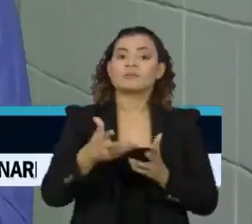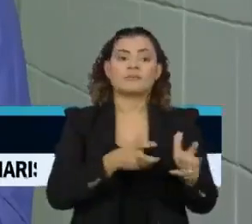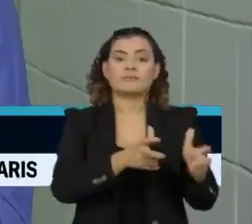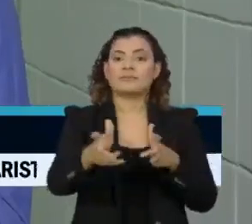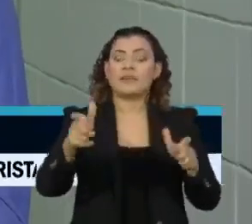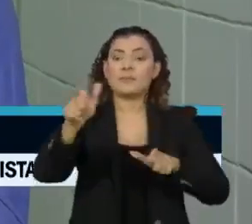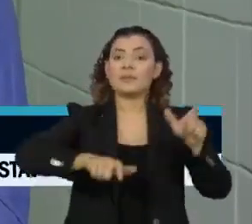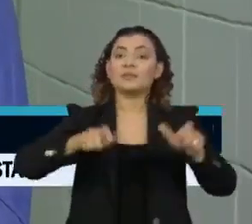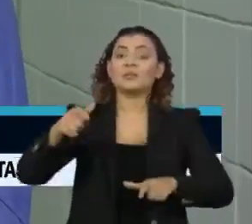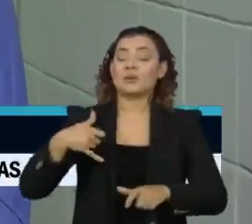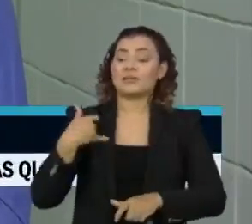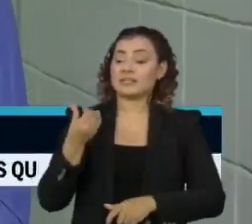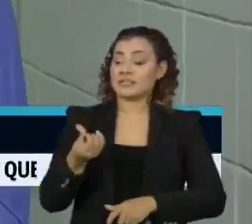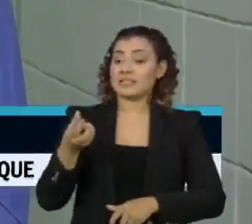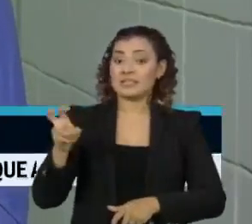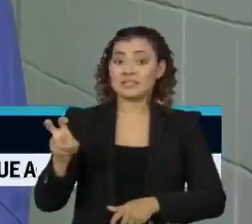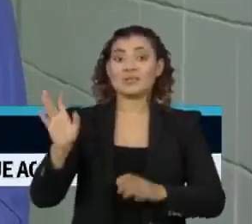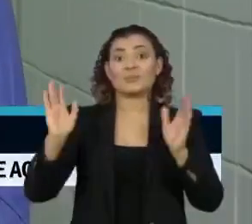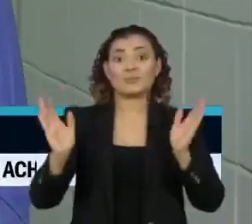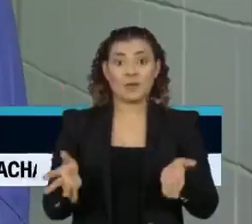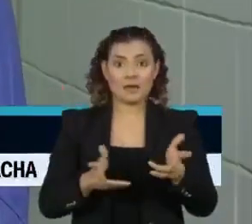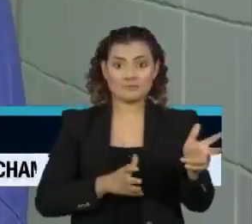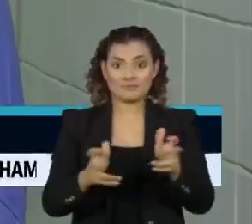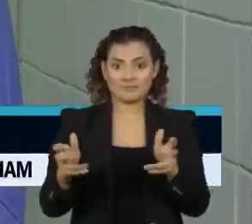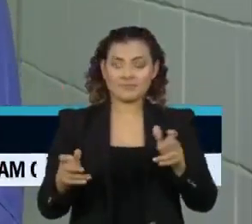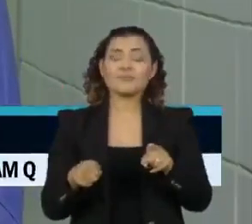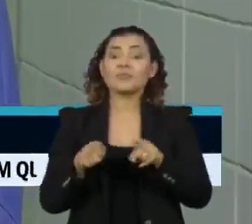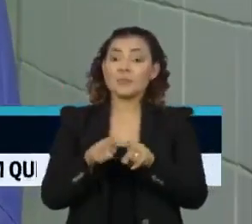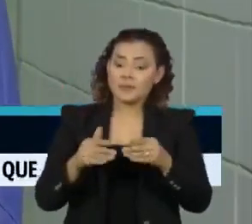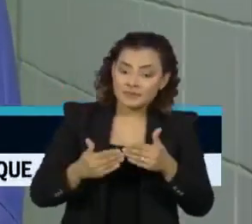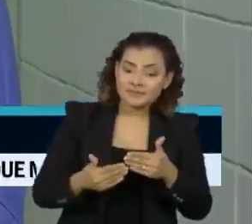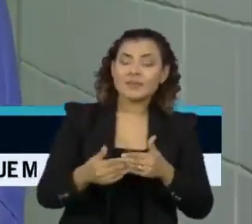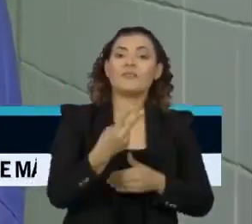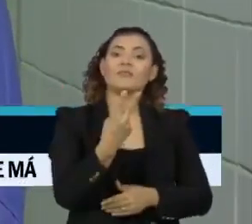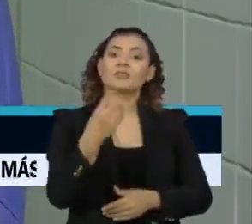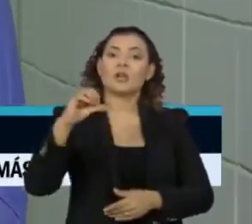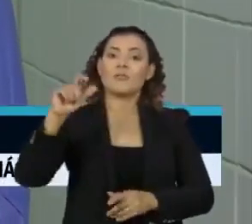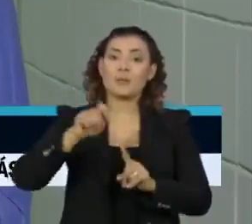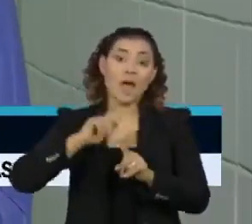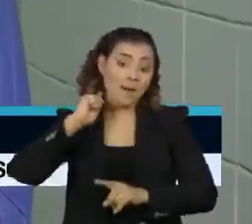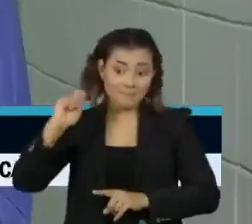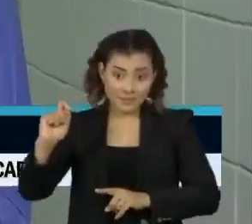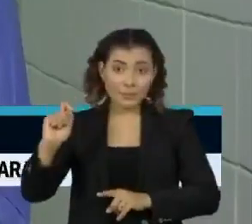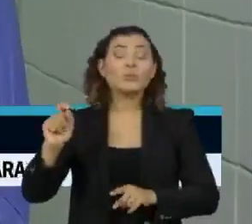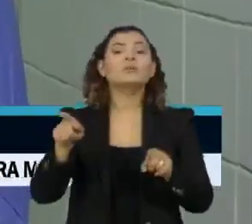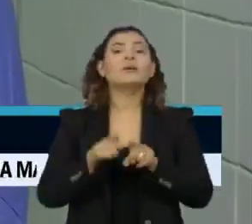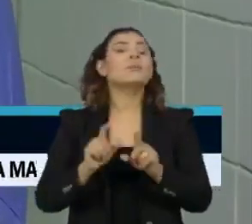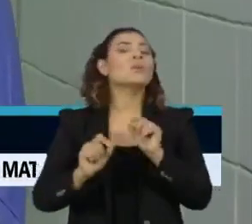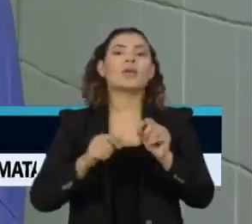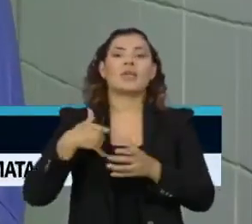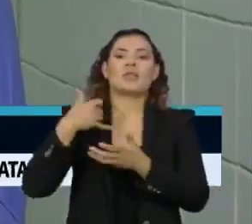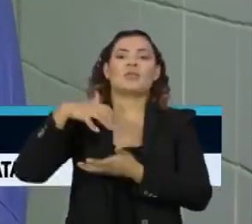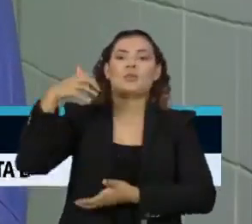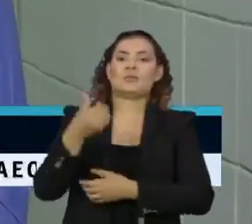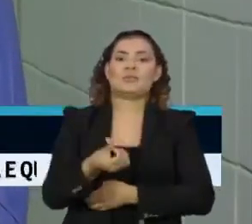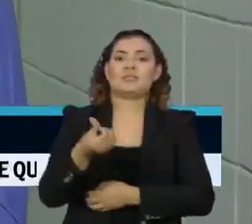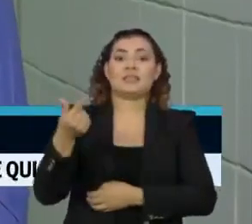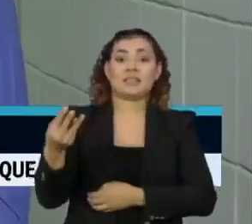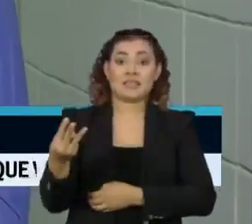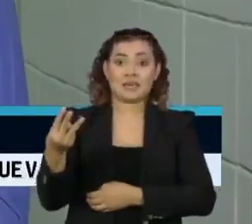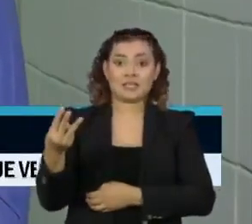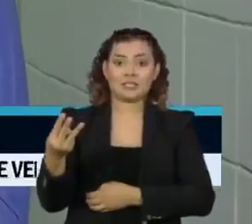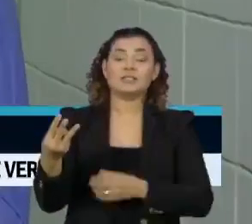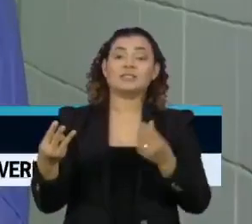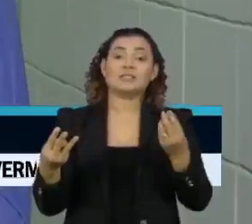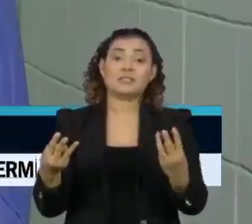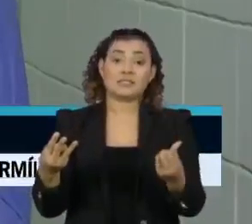vacinar pessoas com 65 anos. E a partir do dia 29 de abril, será a vez dos idosos de 63